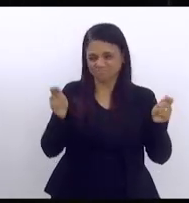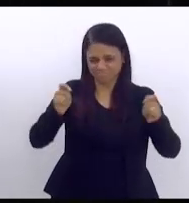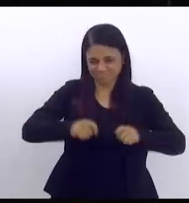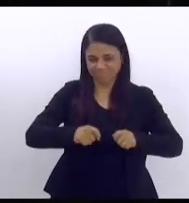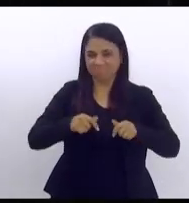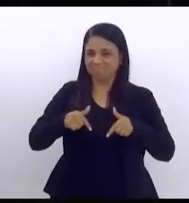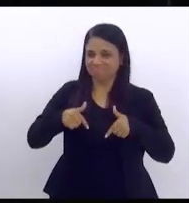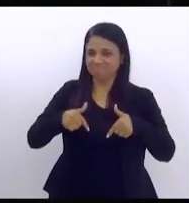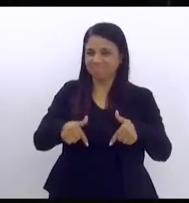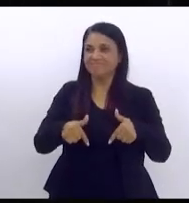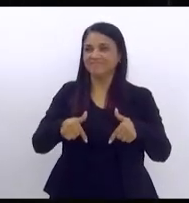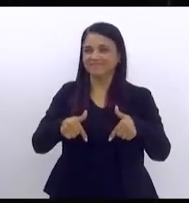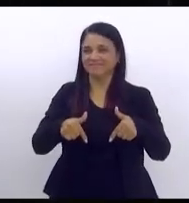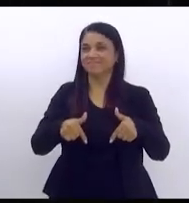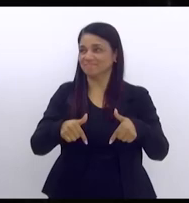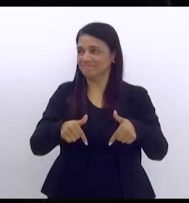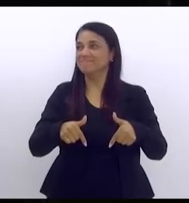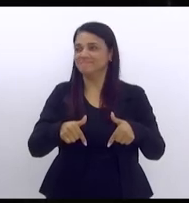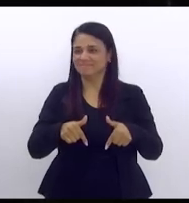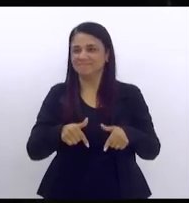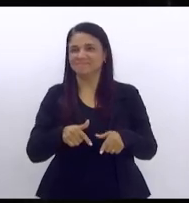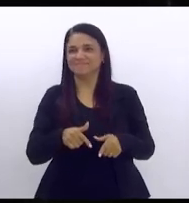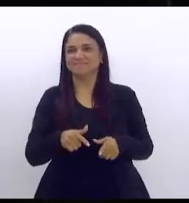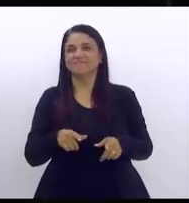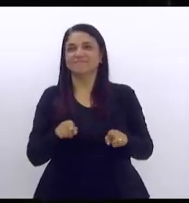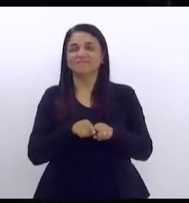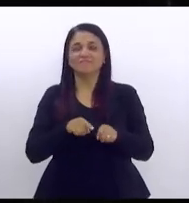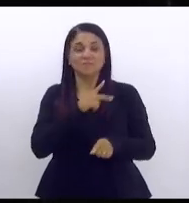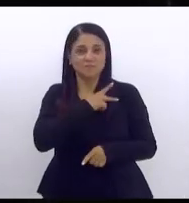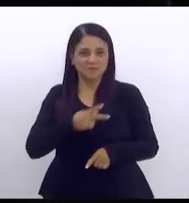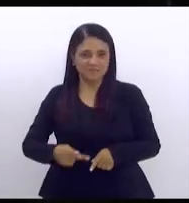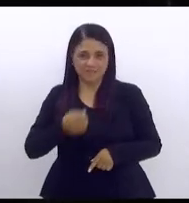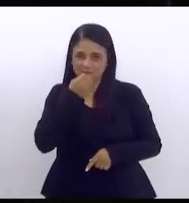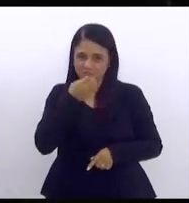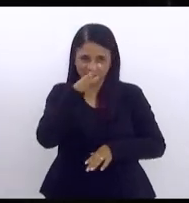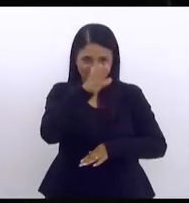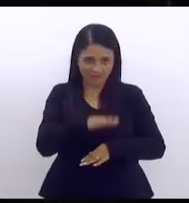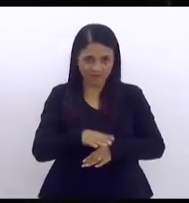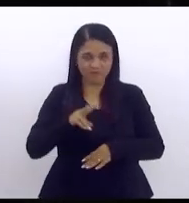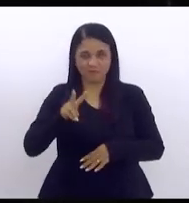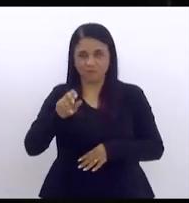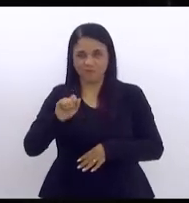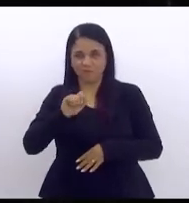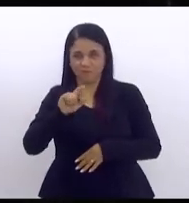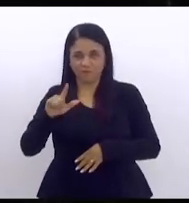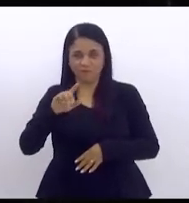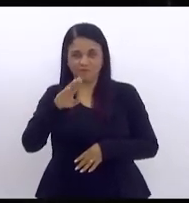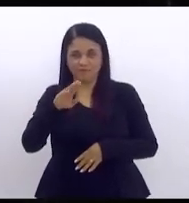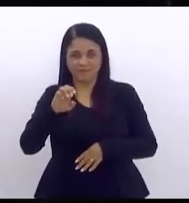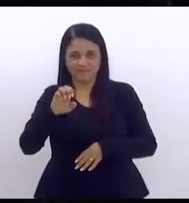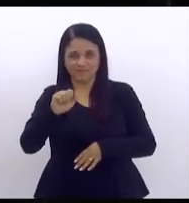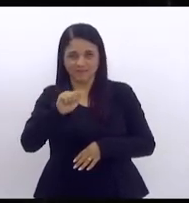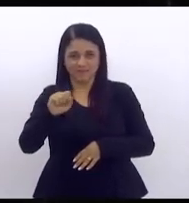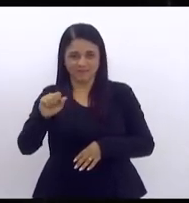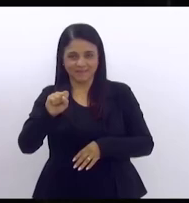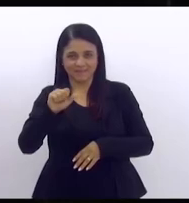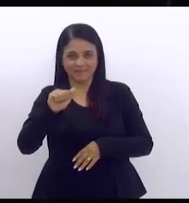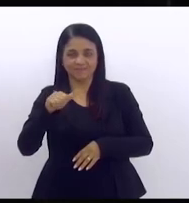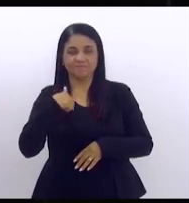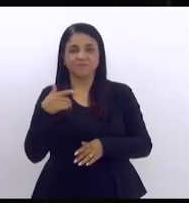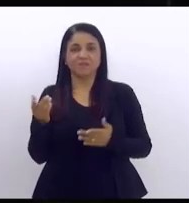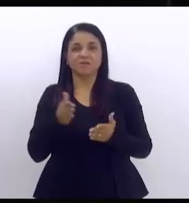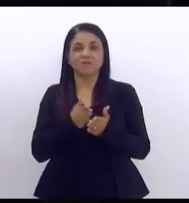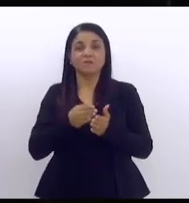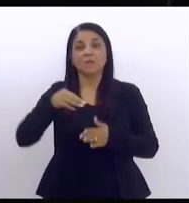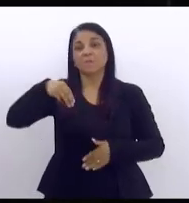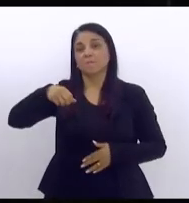verdade. Boa tarde, presidente Valdo Seaza, que preside essa honrosa casa neste momento, Marquinha